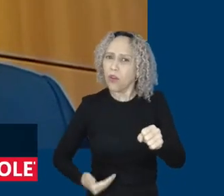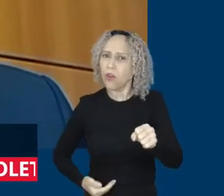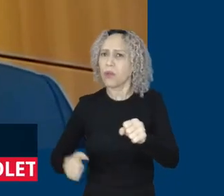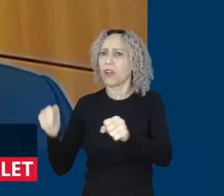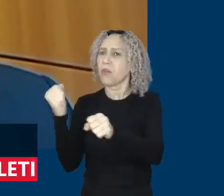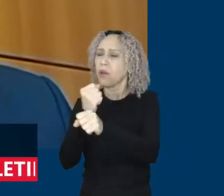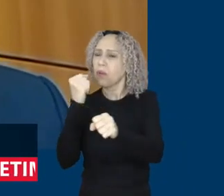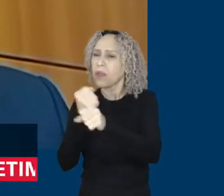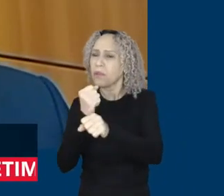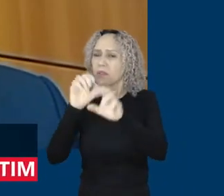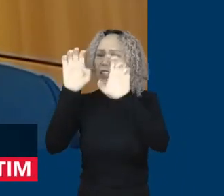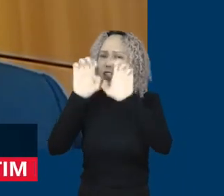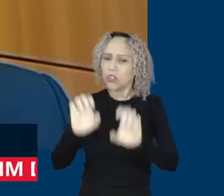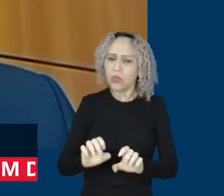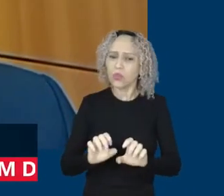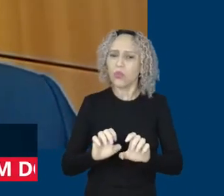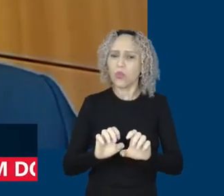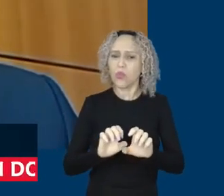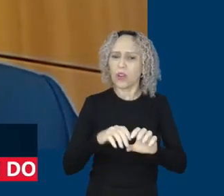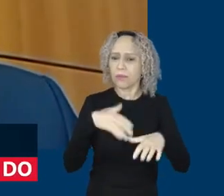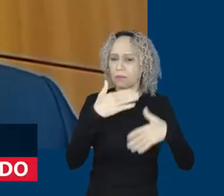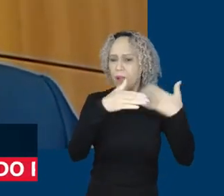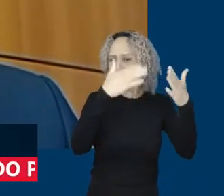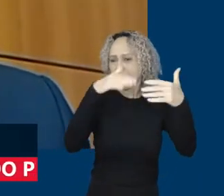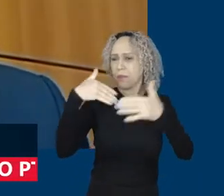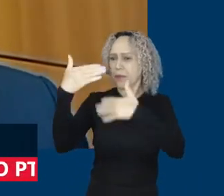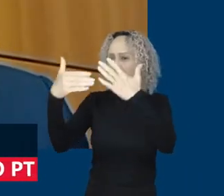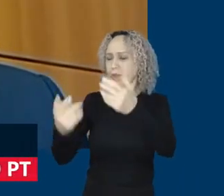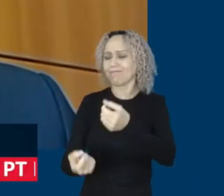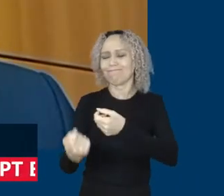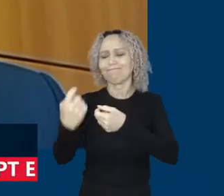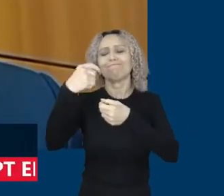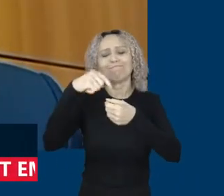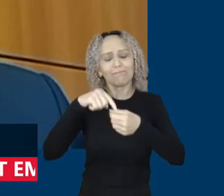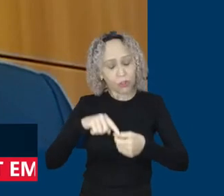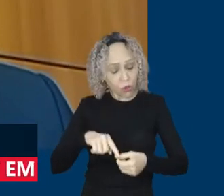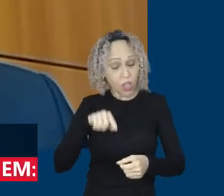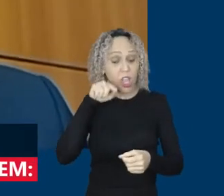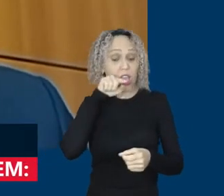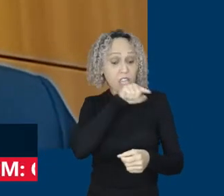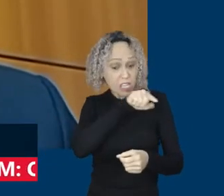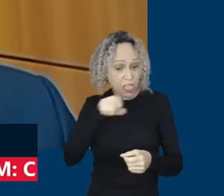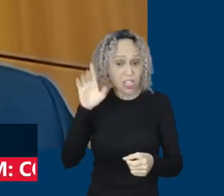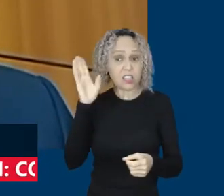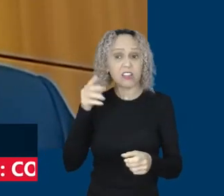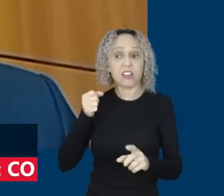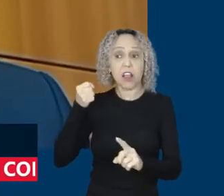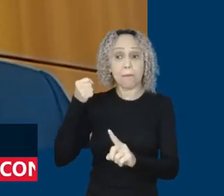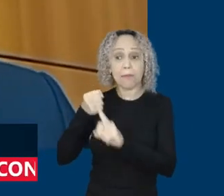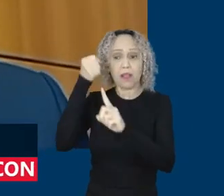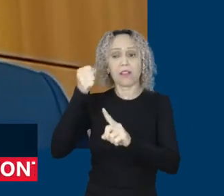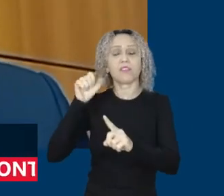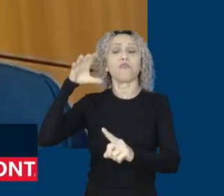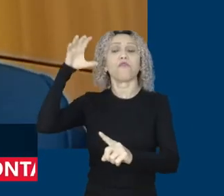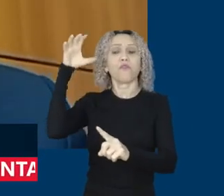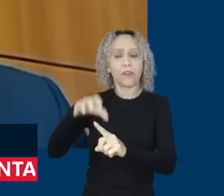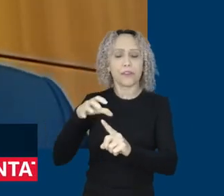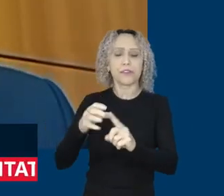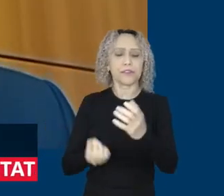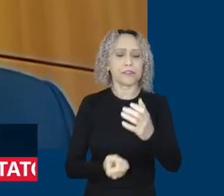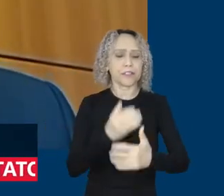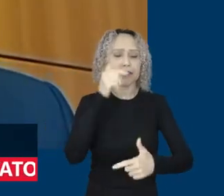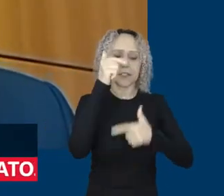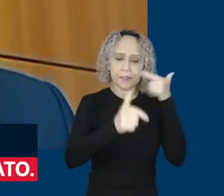muito incipiente, já teve impactos reais na geração de emprego. O